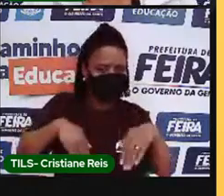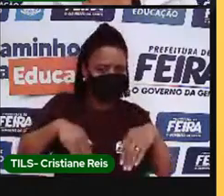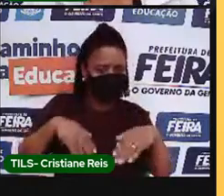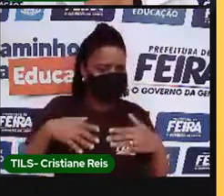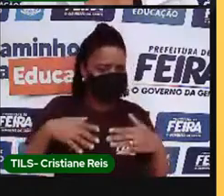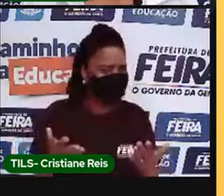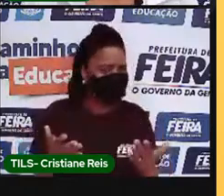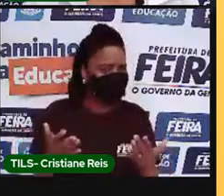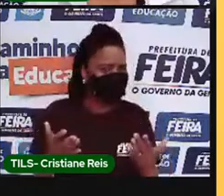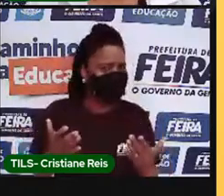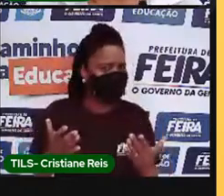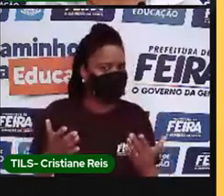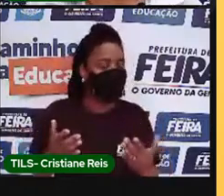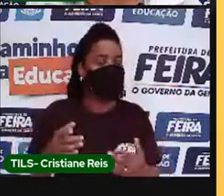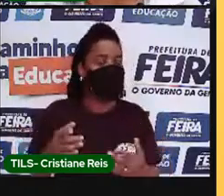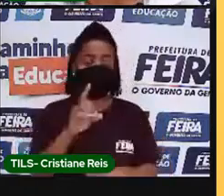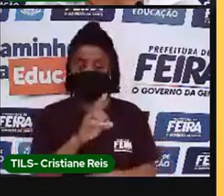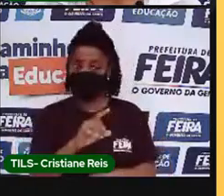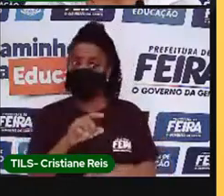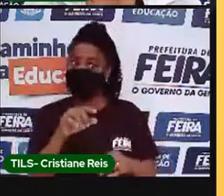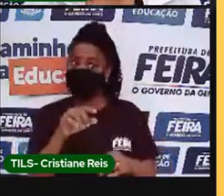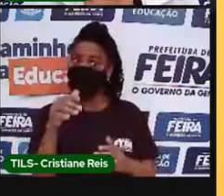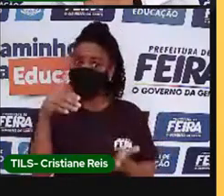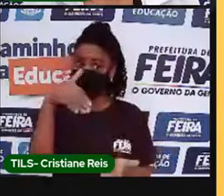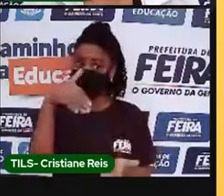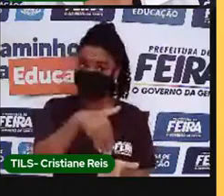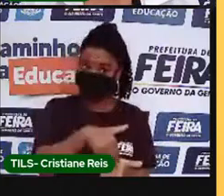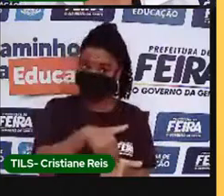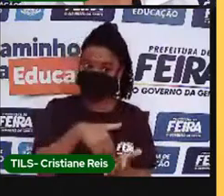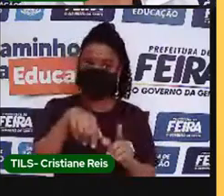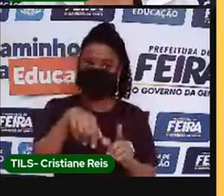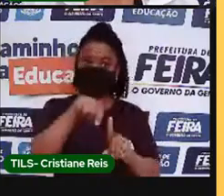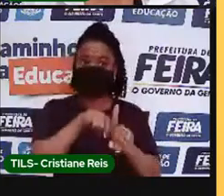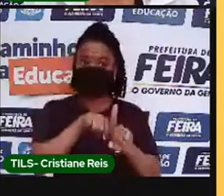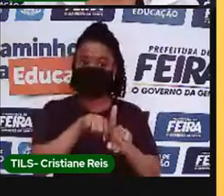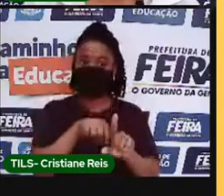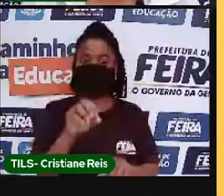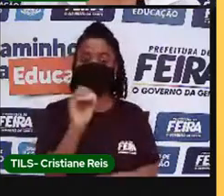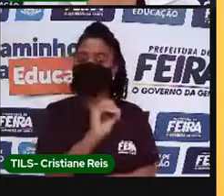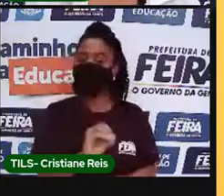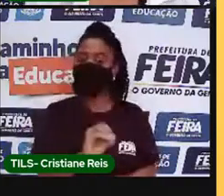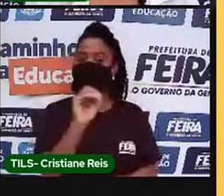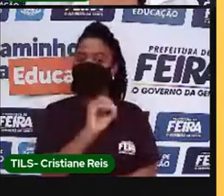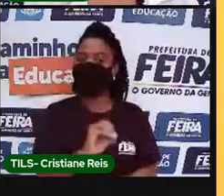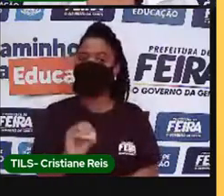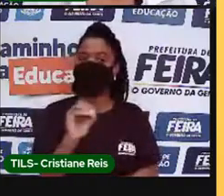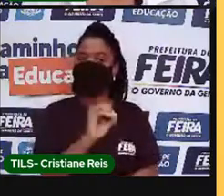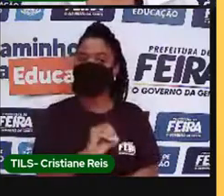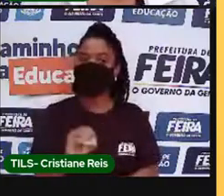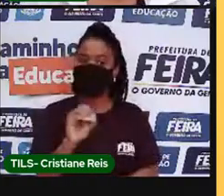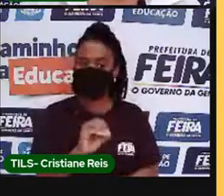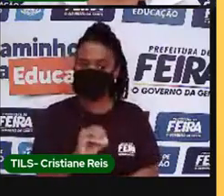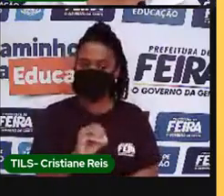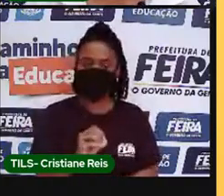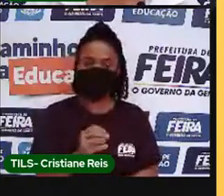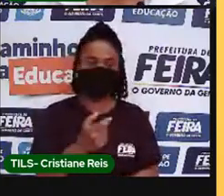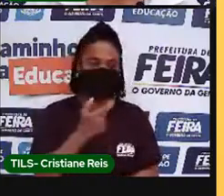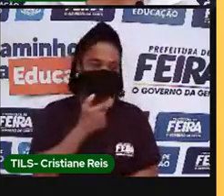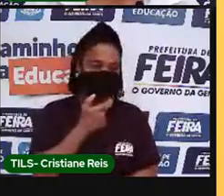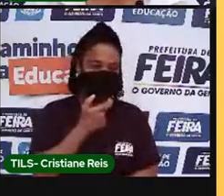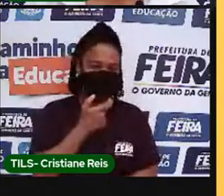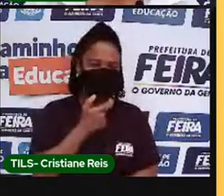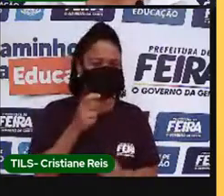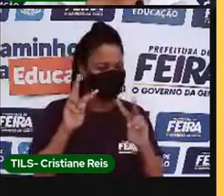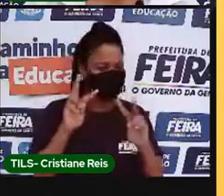Finalmente, no mês de outubro, vocês já devem ter ouvido bastante essa expressão, October Fest.